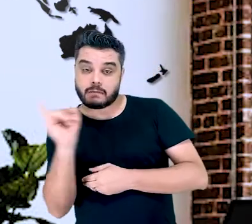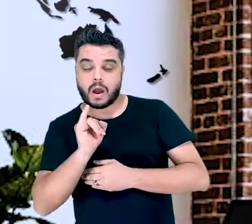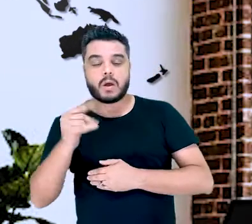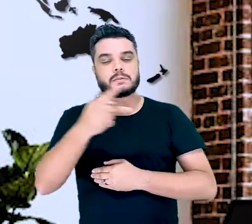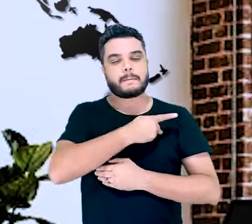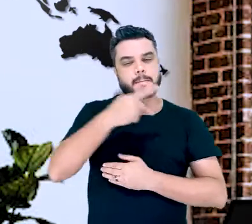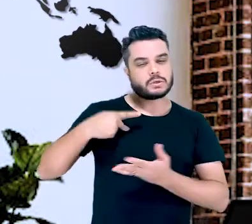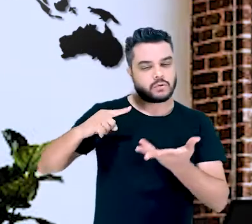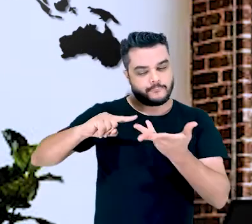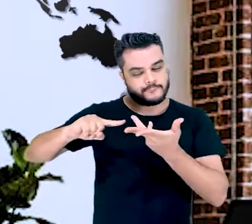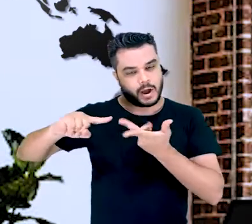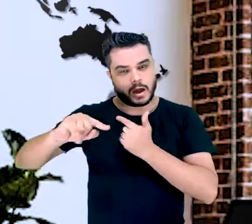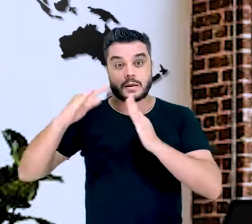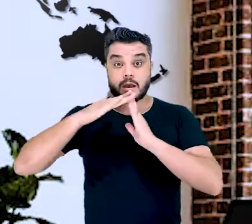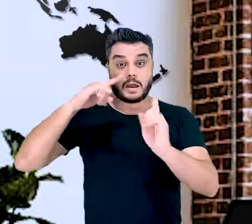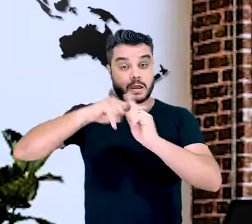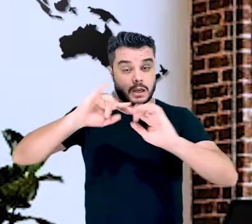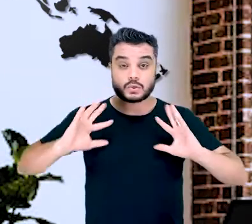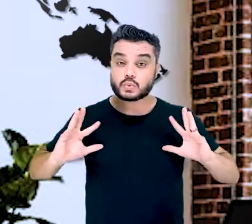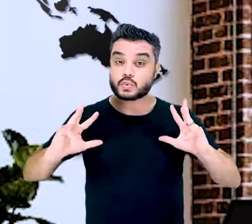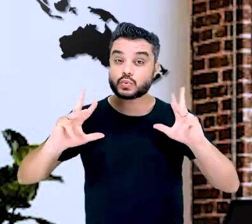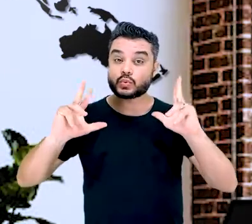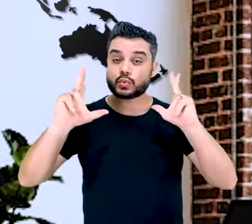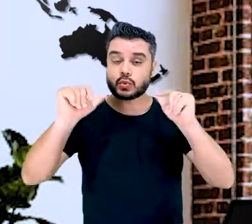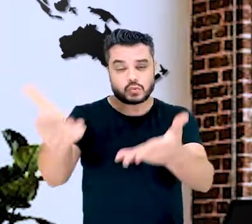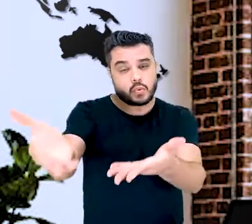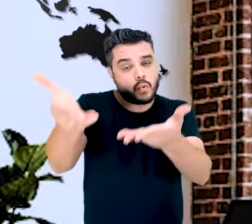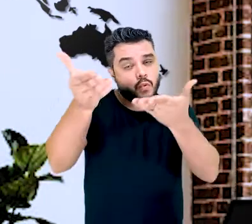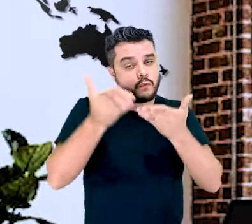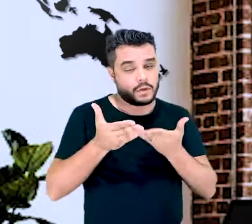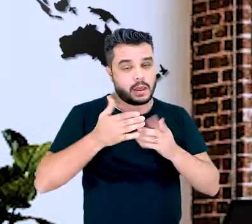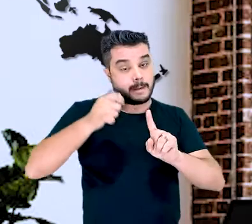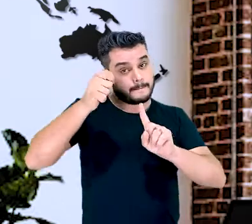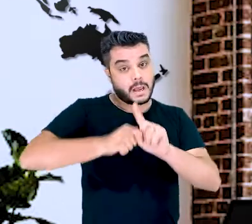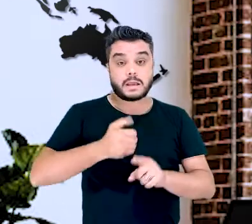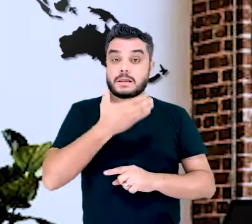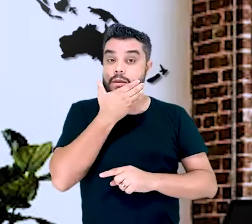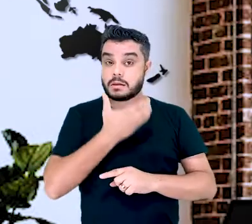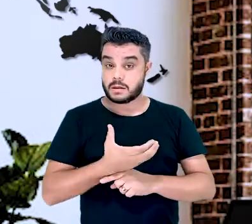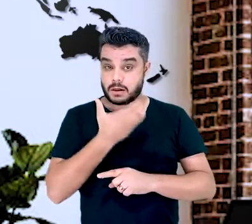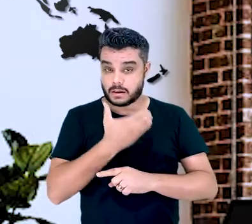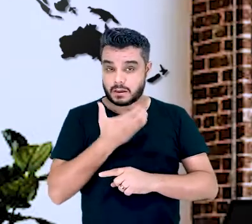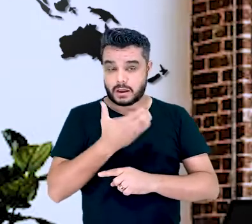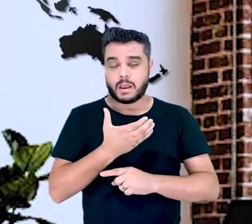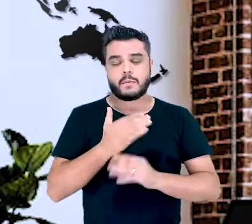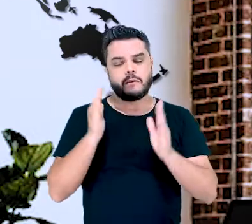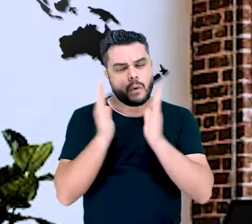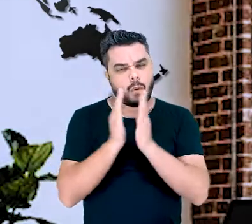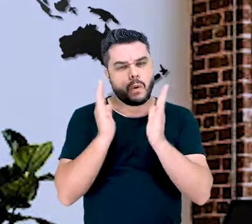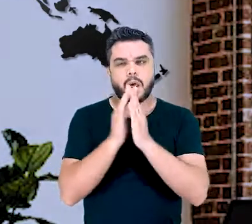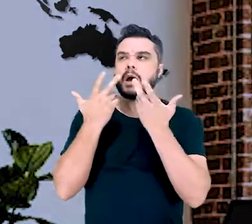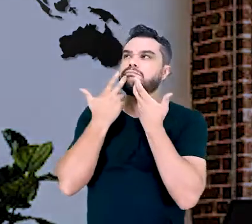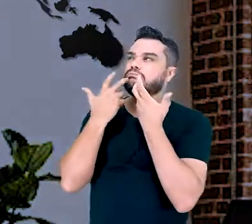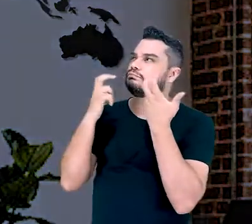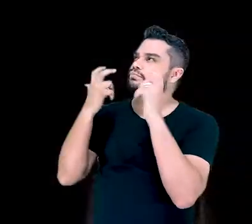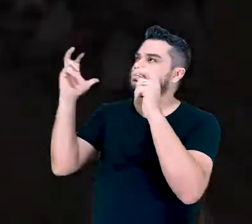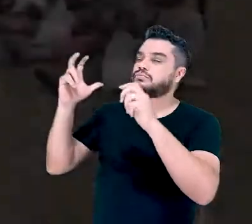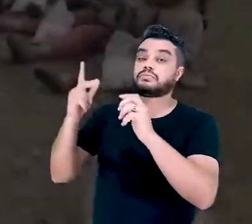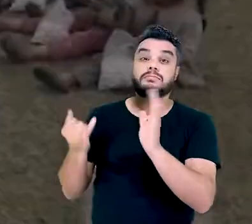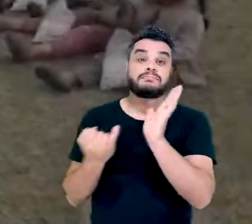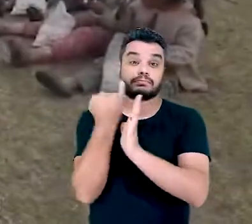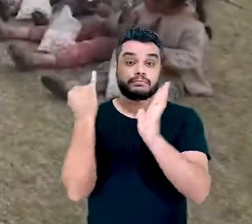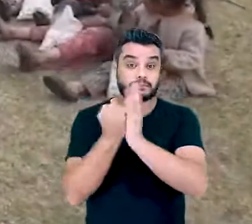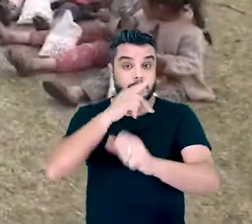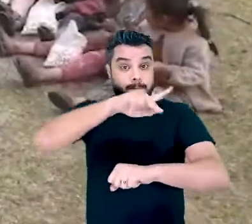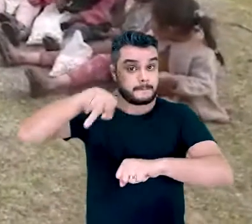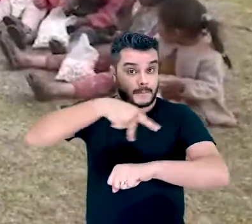pastores, querida igreja do Senhor Jesus, convidá-los para que nesse mês de dezembro, convidá-los a orar e interceder em favor da obra